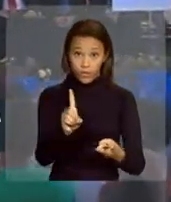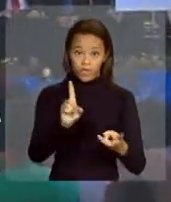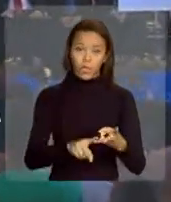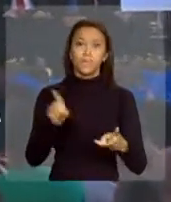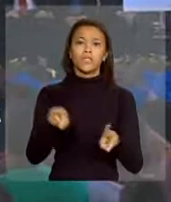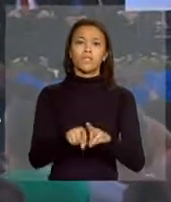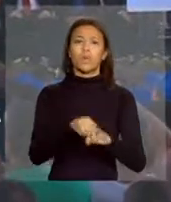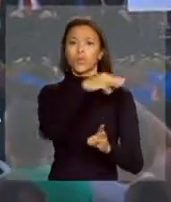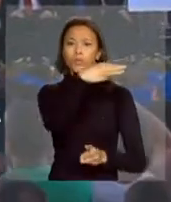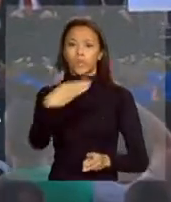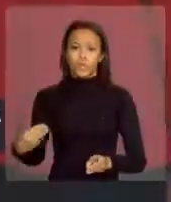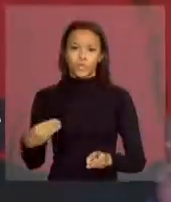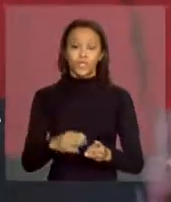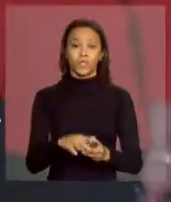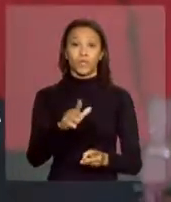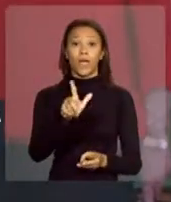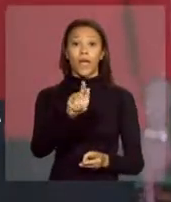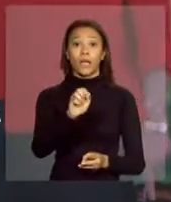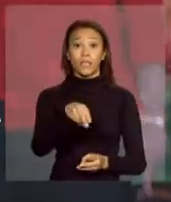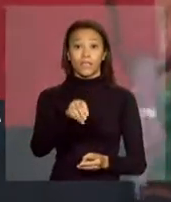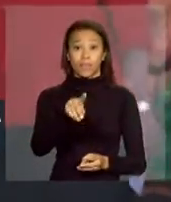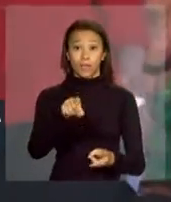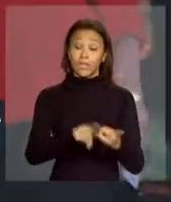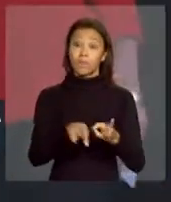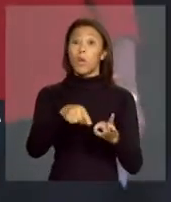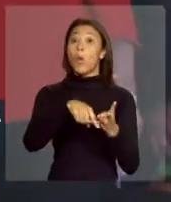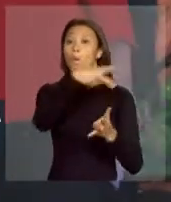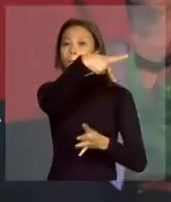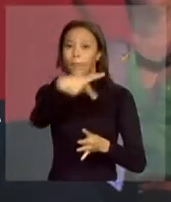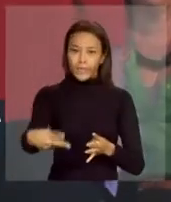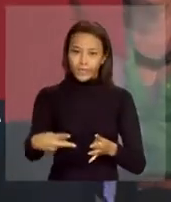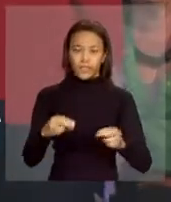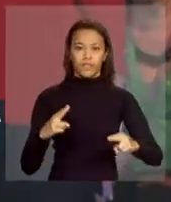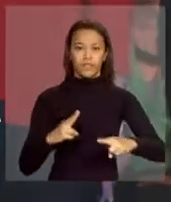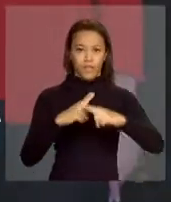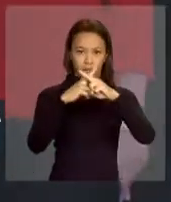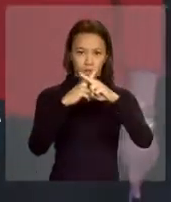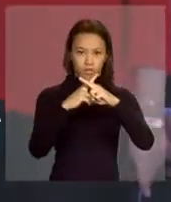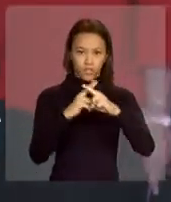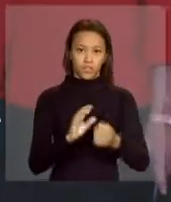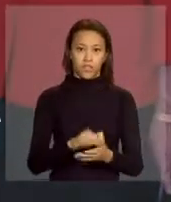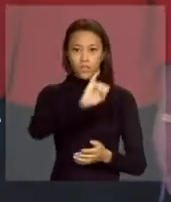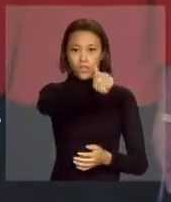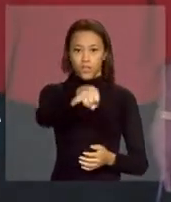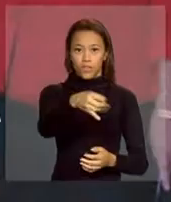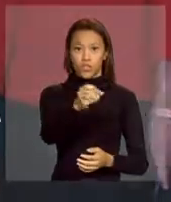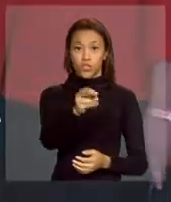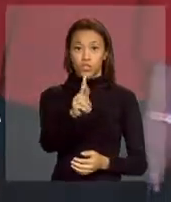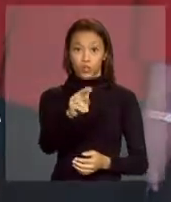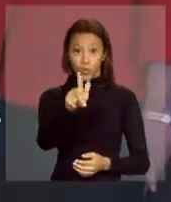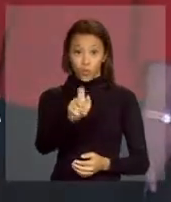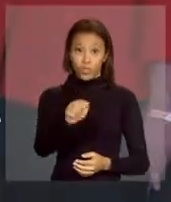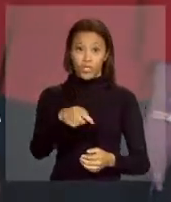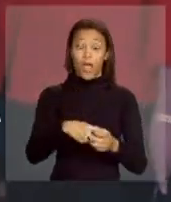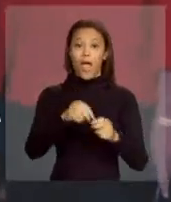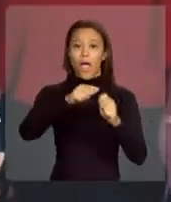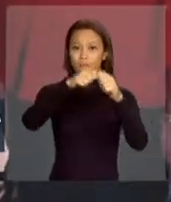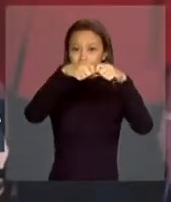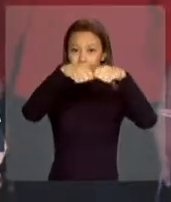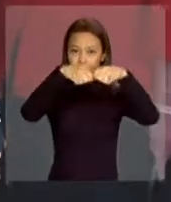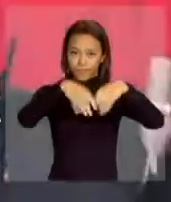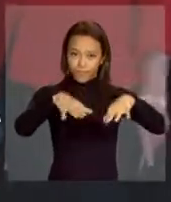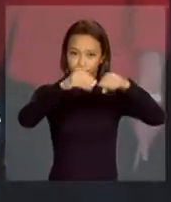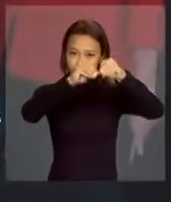ministro Aguinaldo Ribeiro e o presidente da Caixa Econômica Federal, Jorge Hereda, a descerrarem a placa